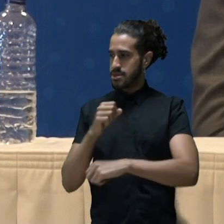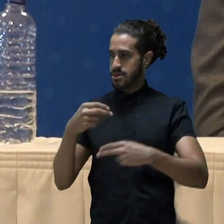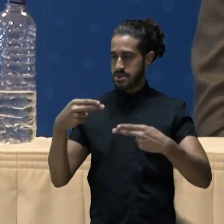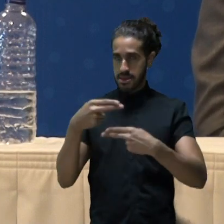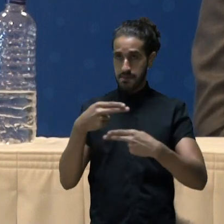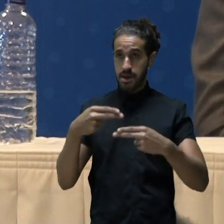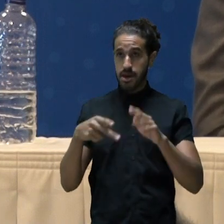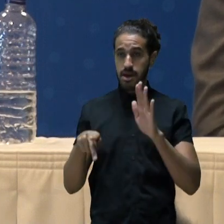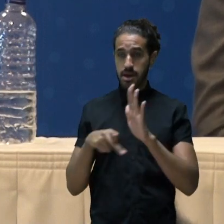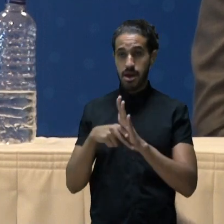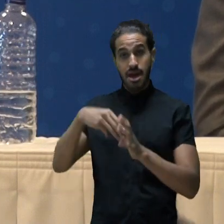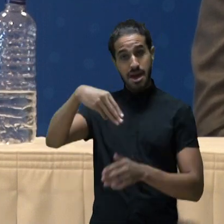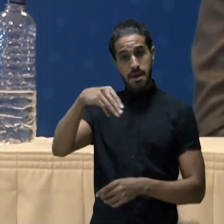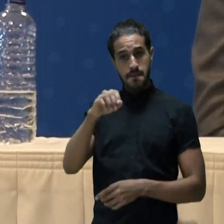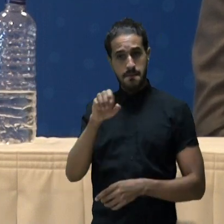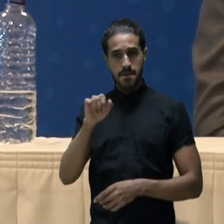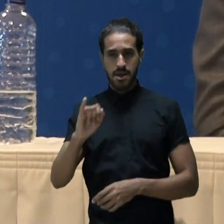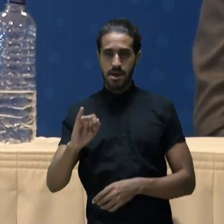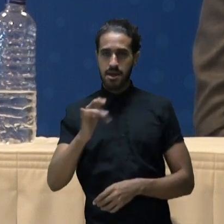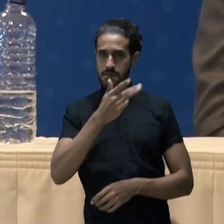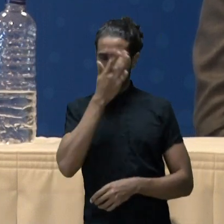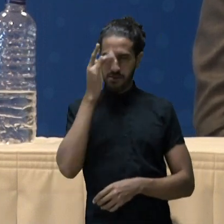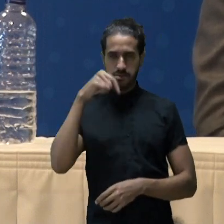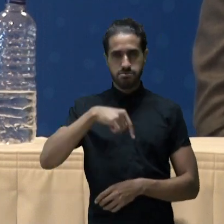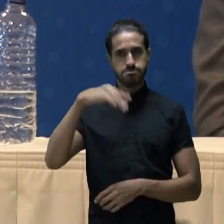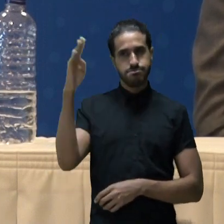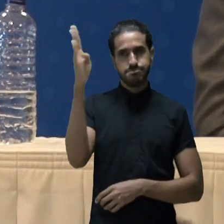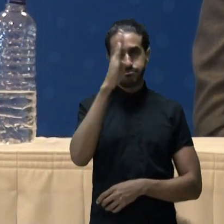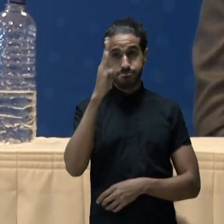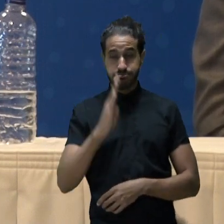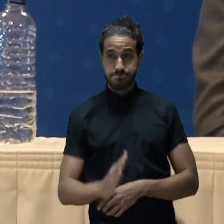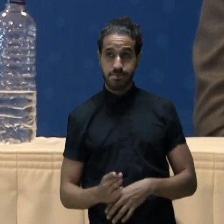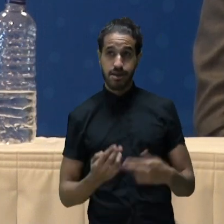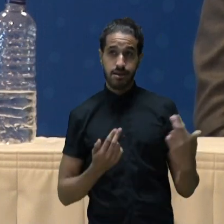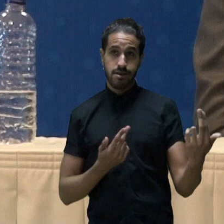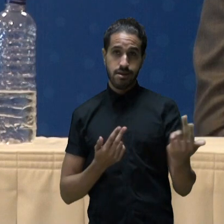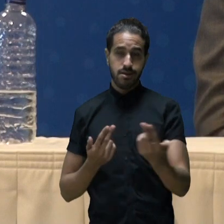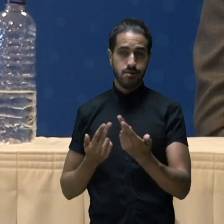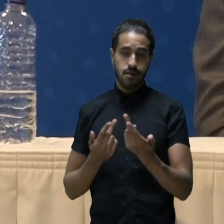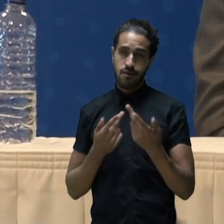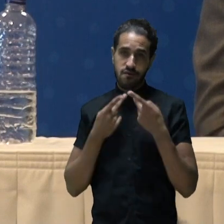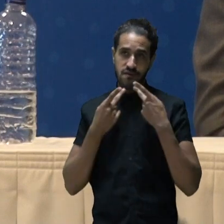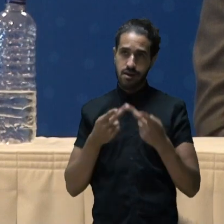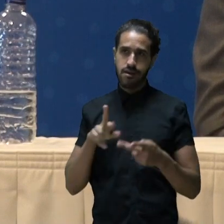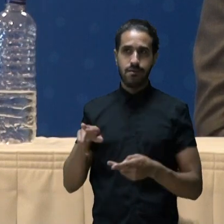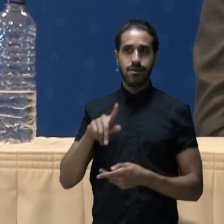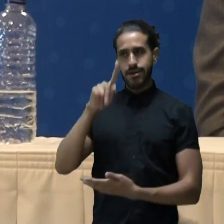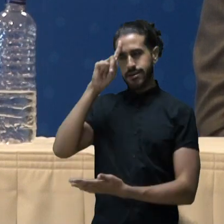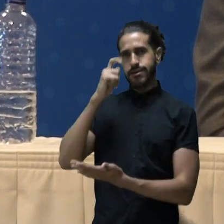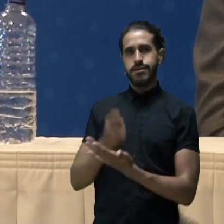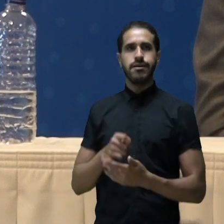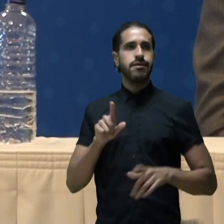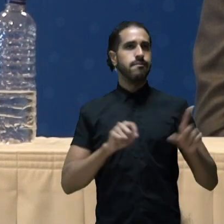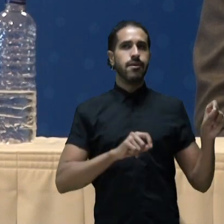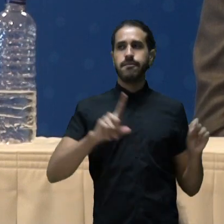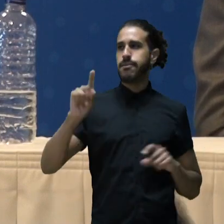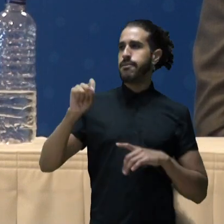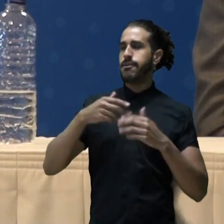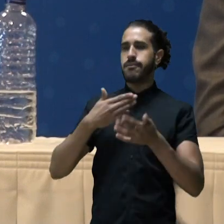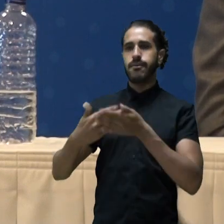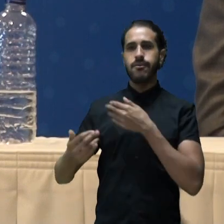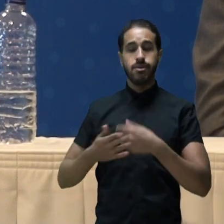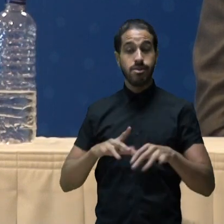microempreendedores individuais em todo o país. Como disse, não é uma escolha aleatória,